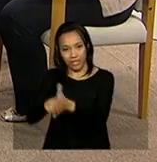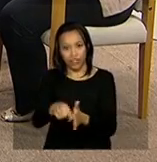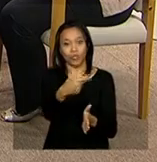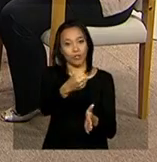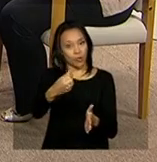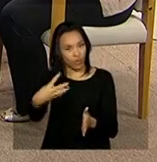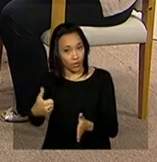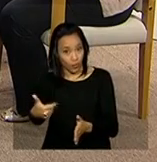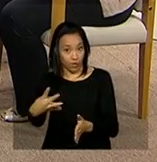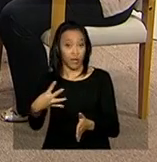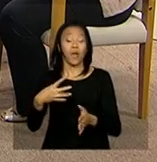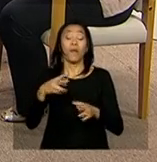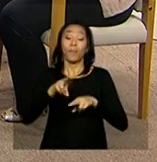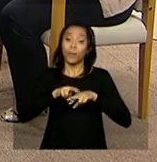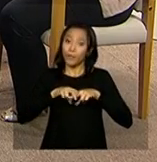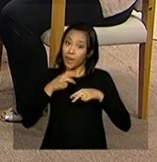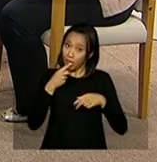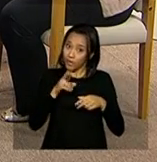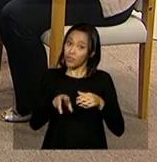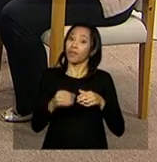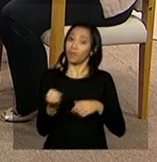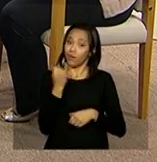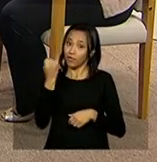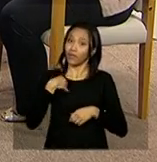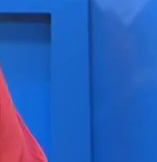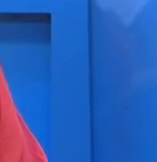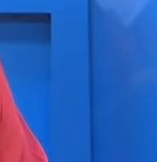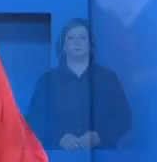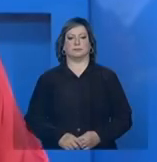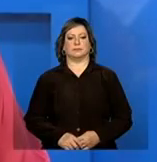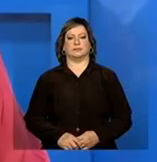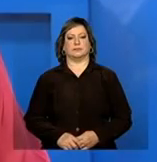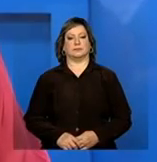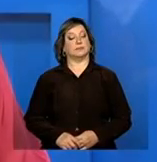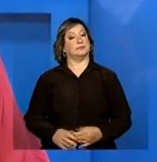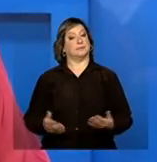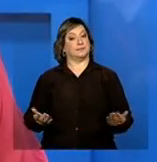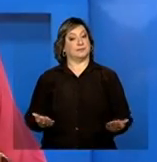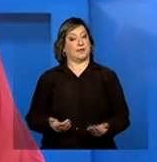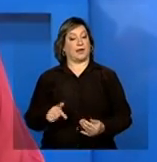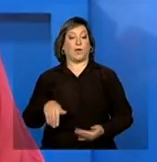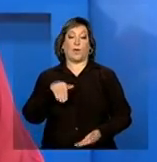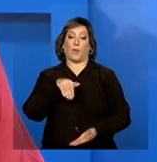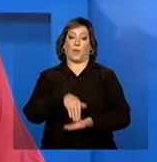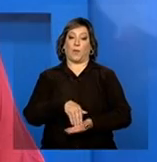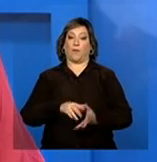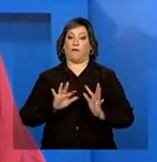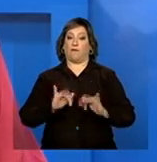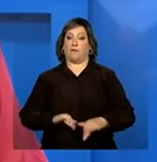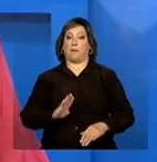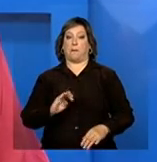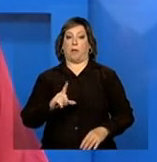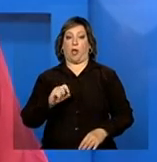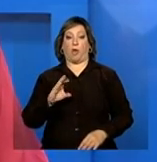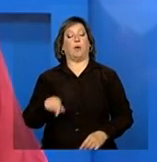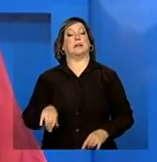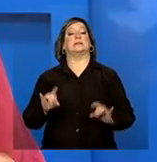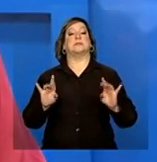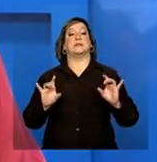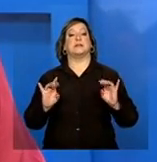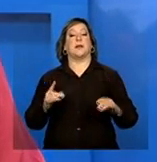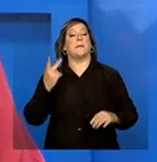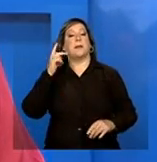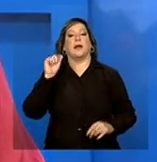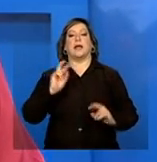corretamente todos esses dados. É, exatamente. E neste último bloco, você já sabe, ele é especial para